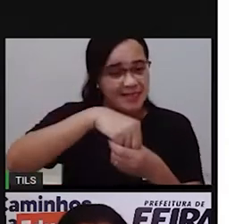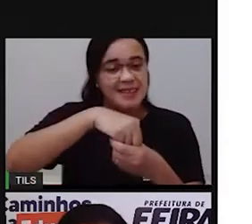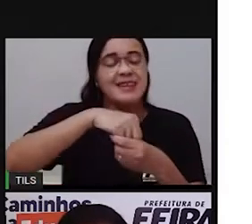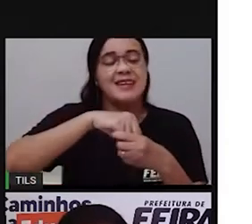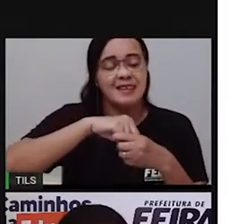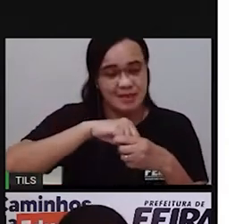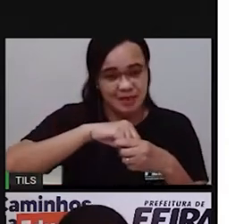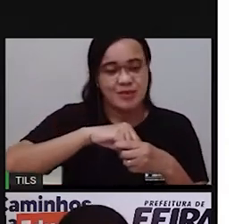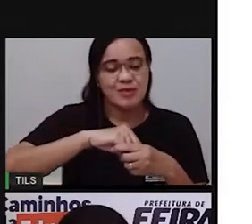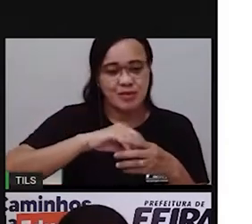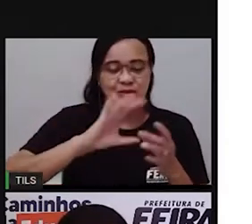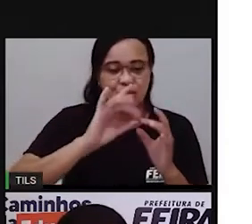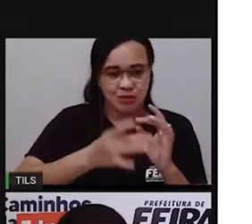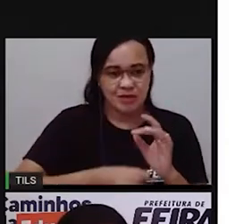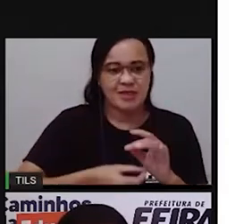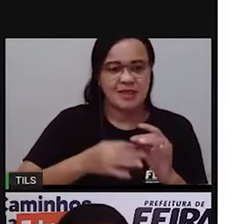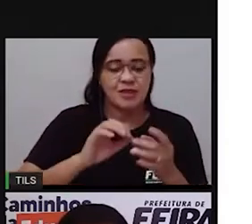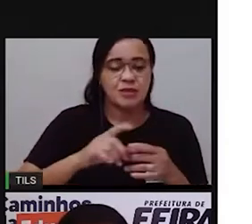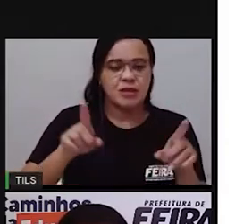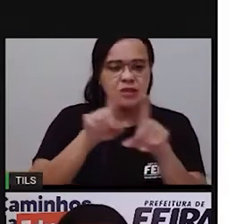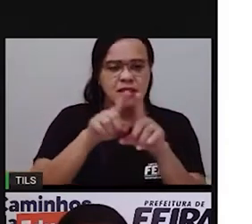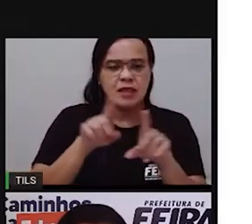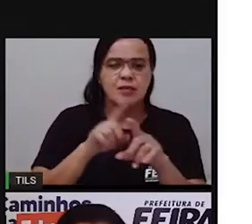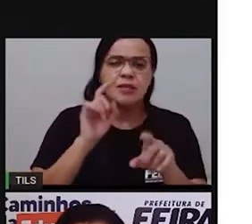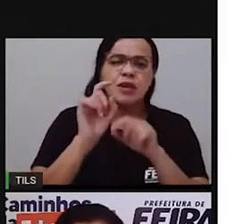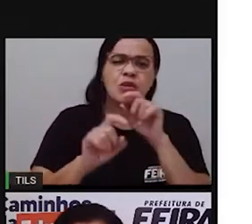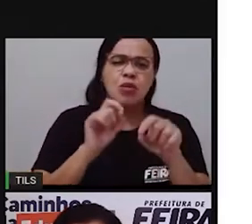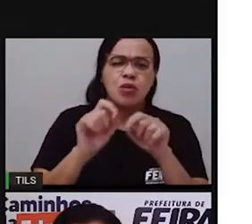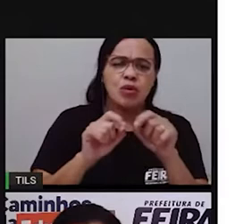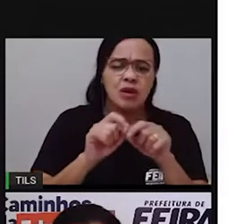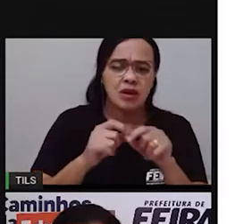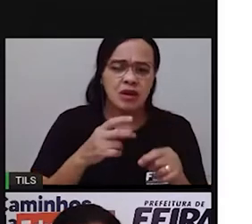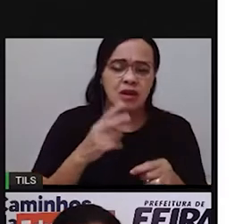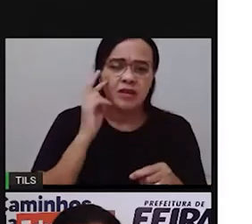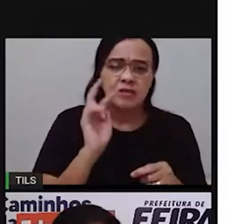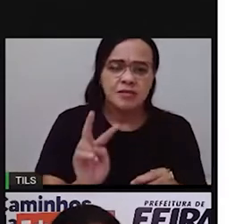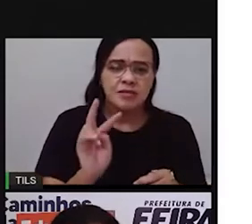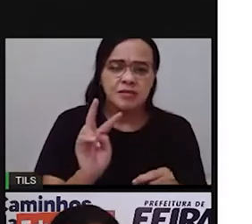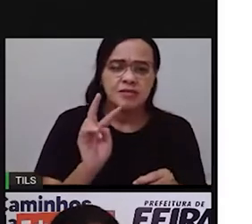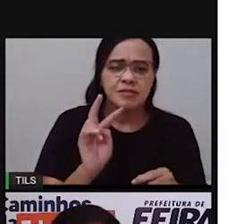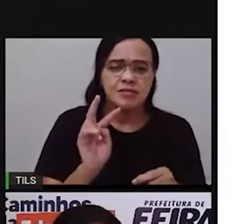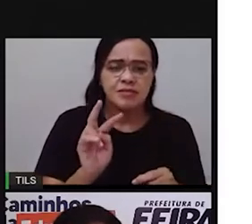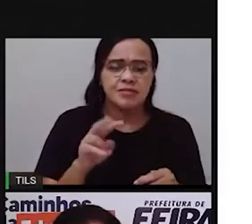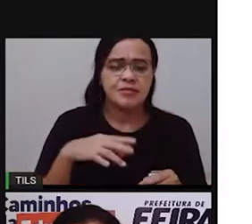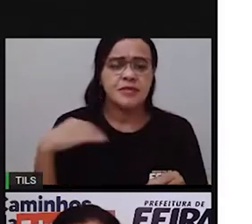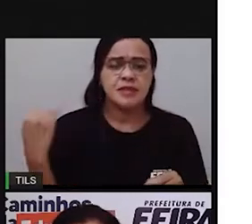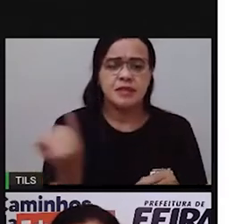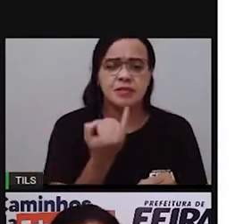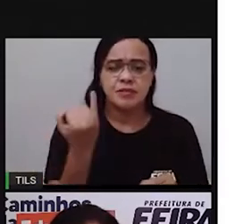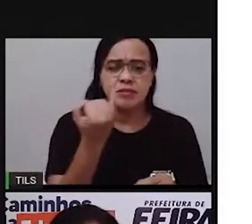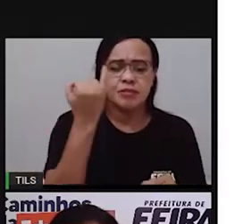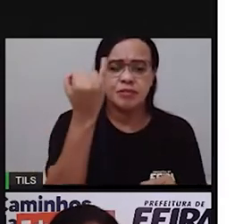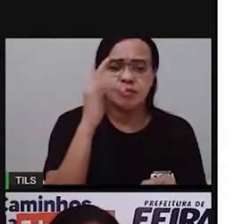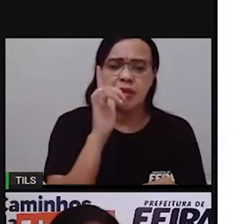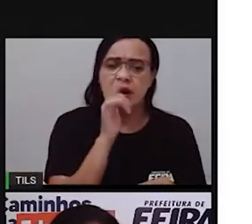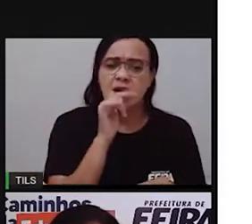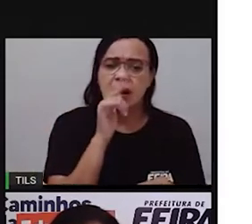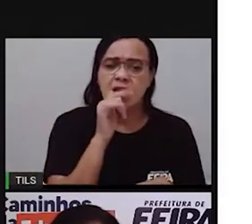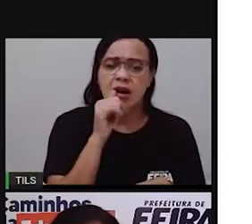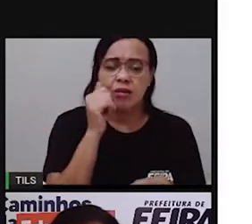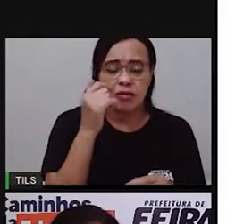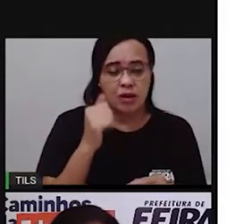identificar, reconhecer a importância da água nos